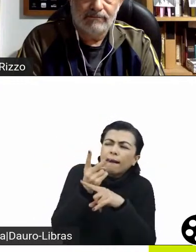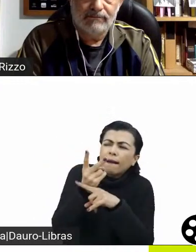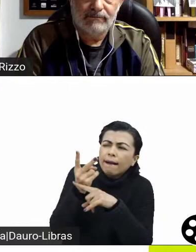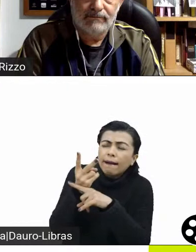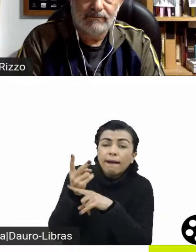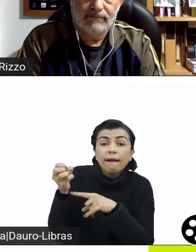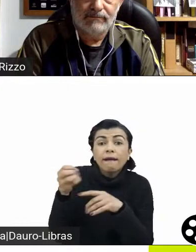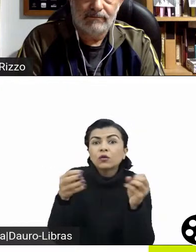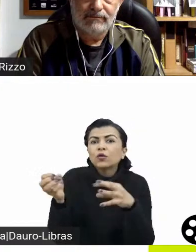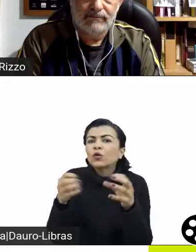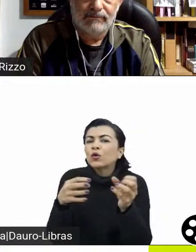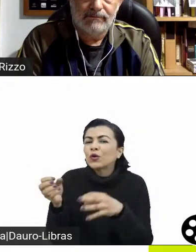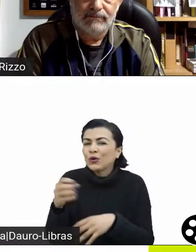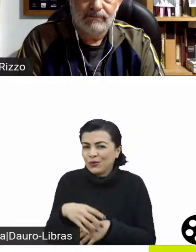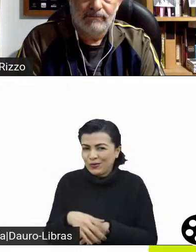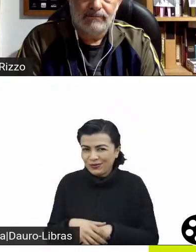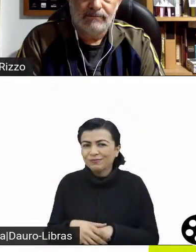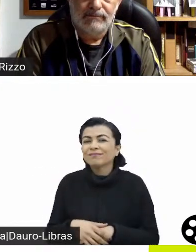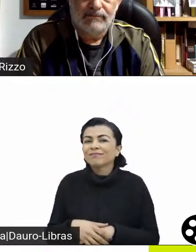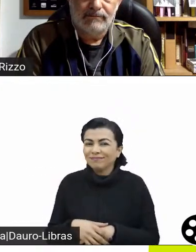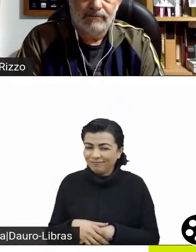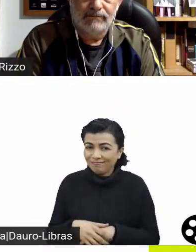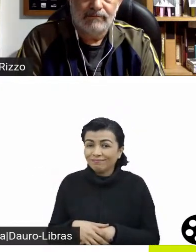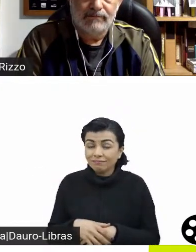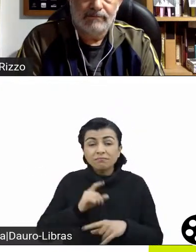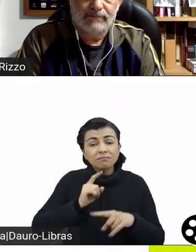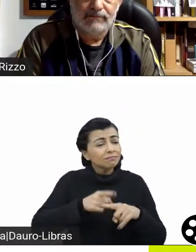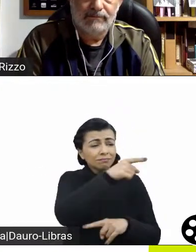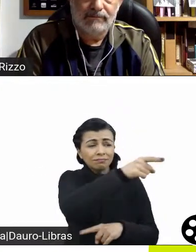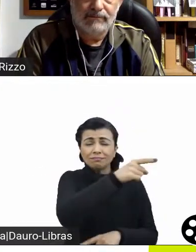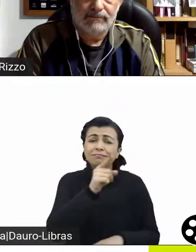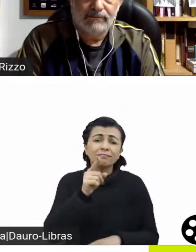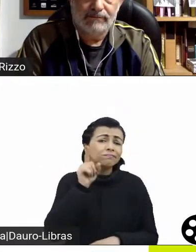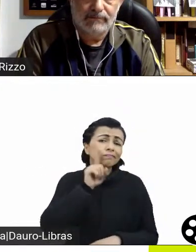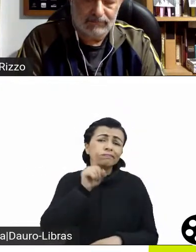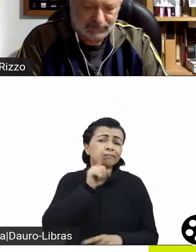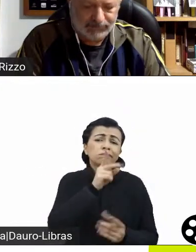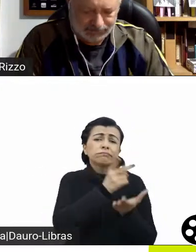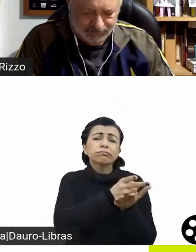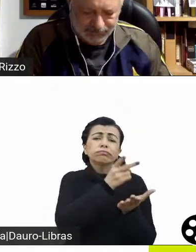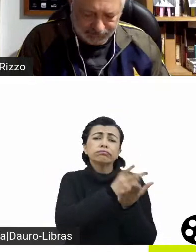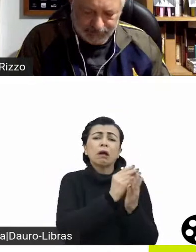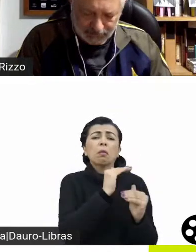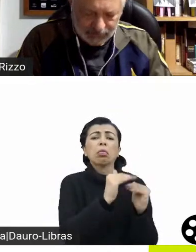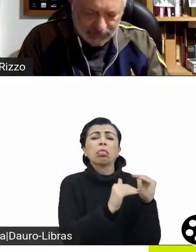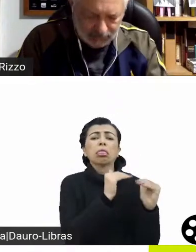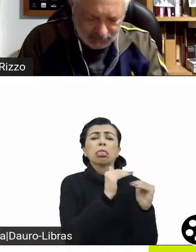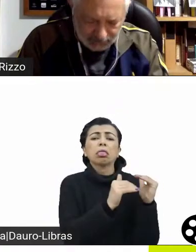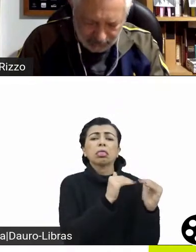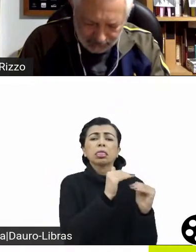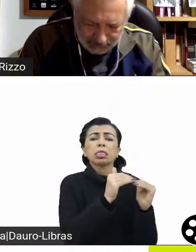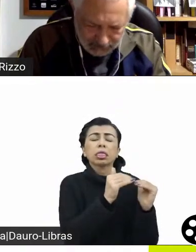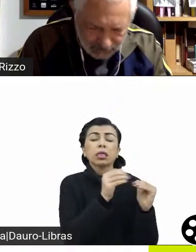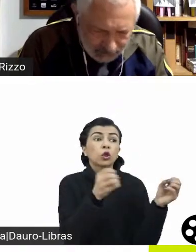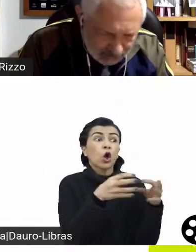italo-americanos, por exemplo, que vêm trazer uma componente diferente que era trazida do cinema americano até então. Então, talvez isso